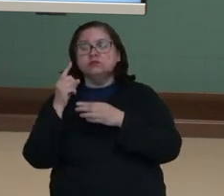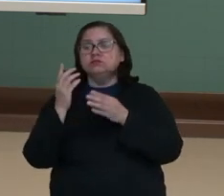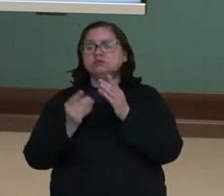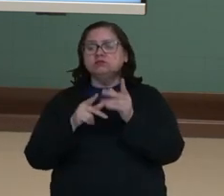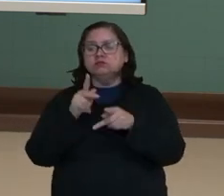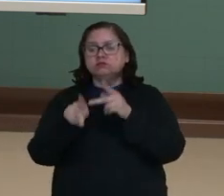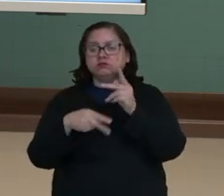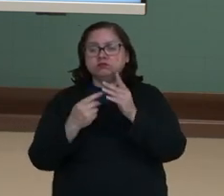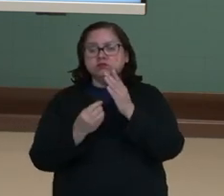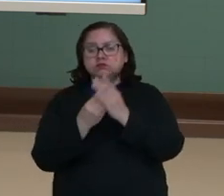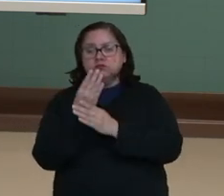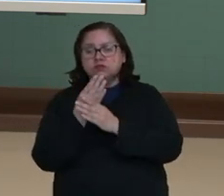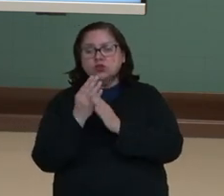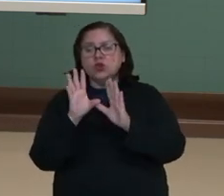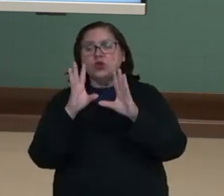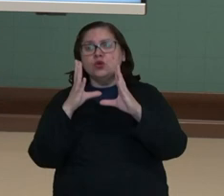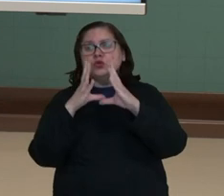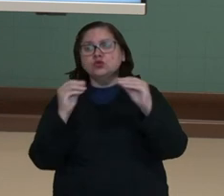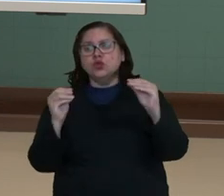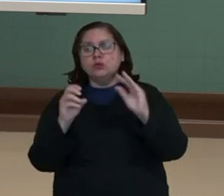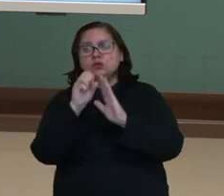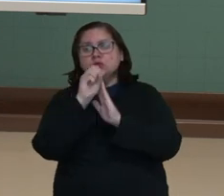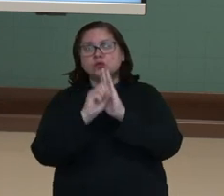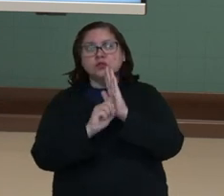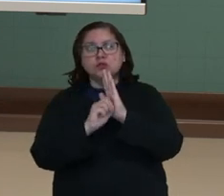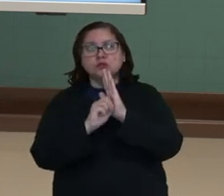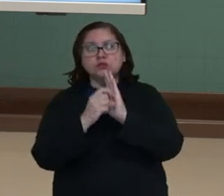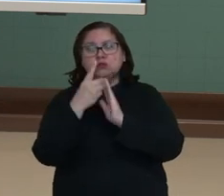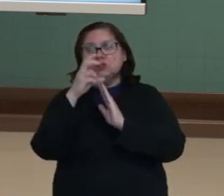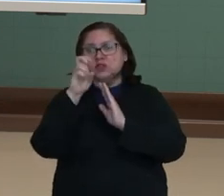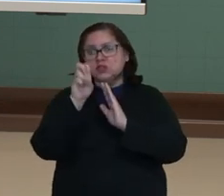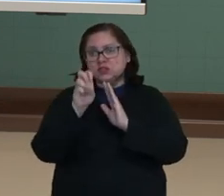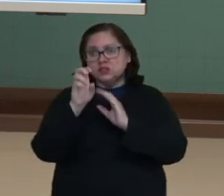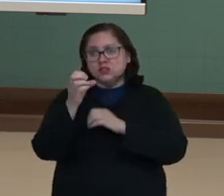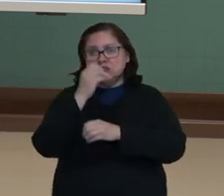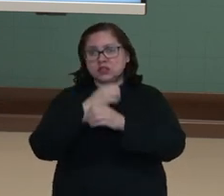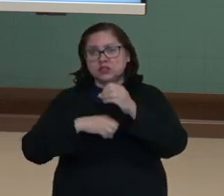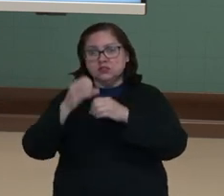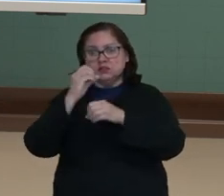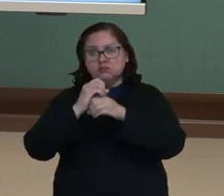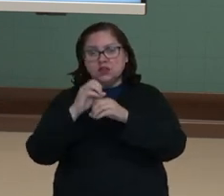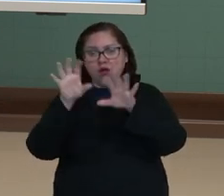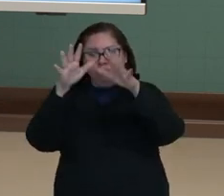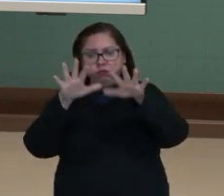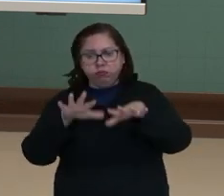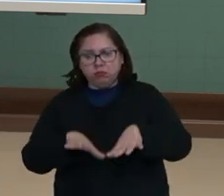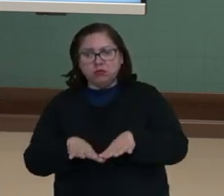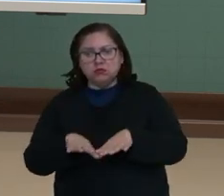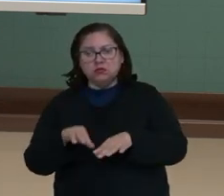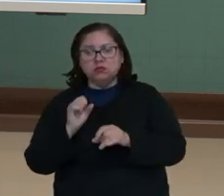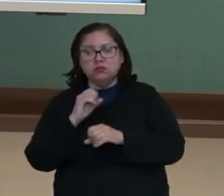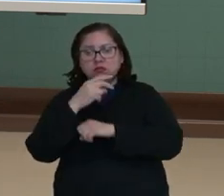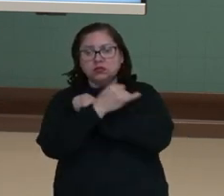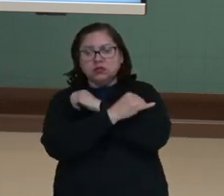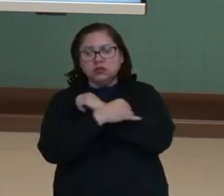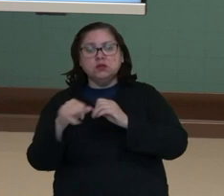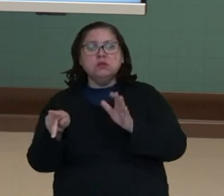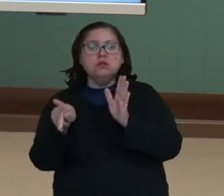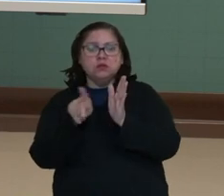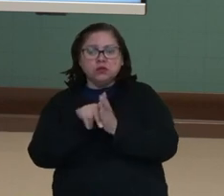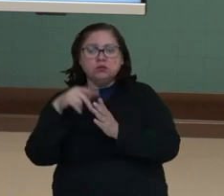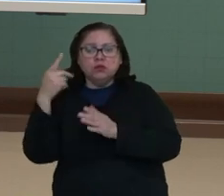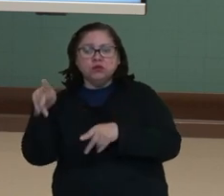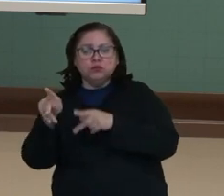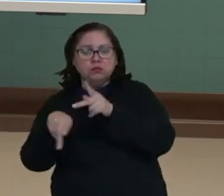desaparece no século XV, tem duas teorias. Uma é uma espécie de terremoto na ilha, e o outro é por causa dos próprios micênicos